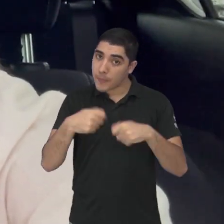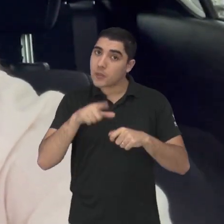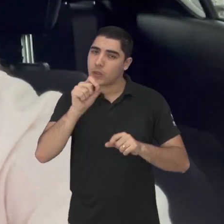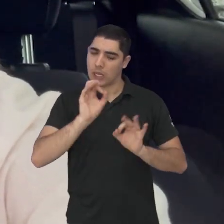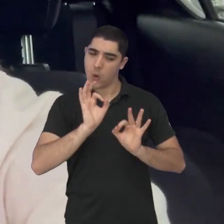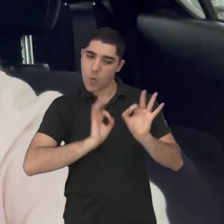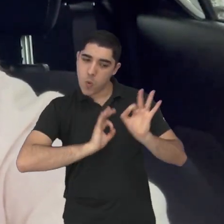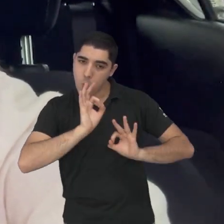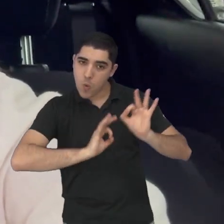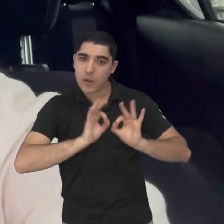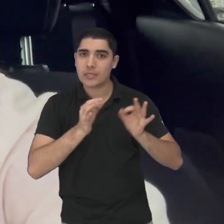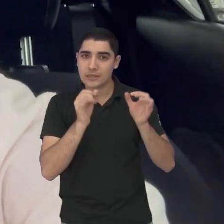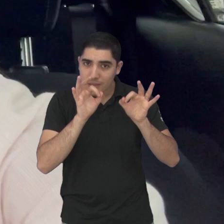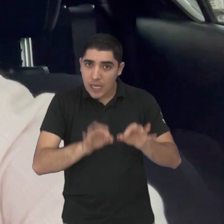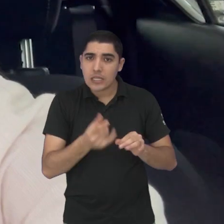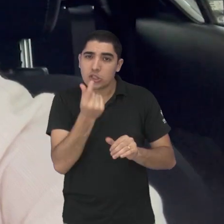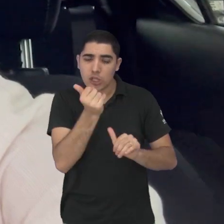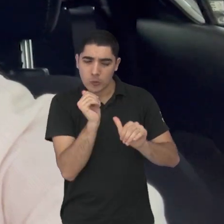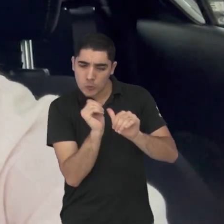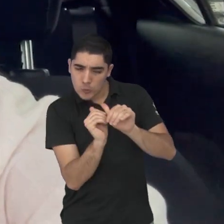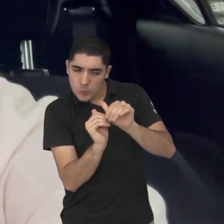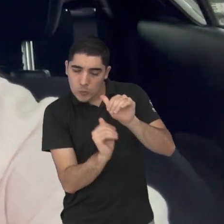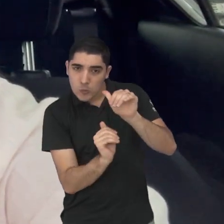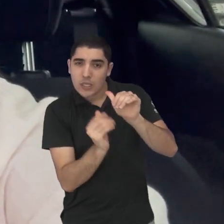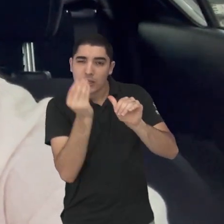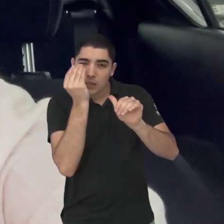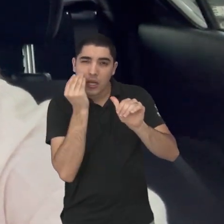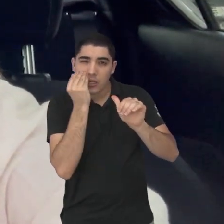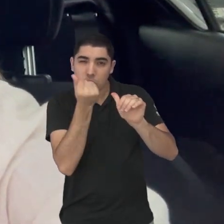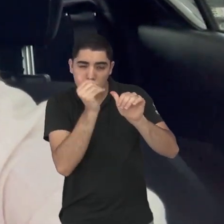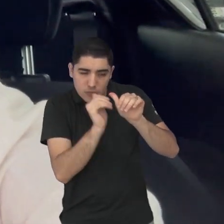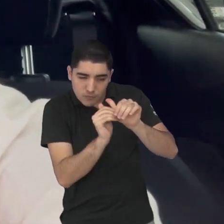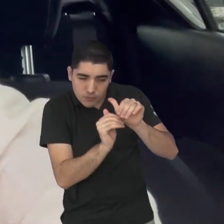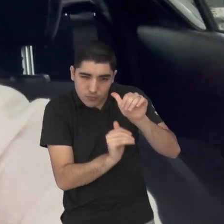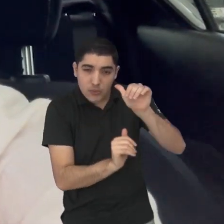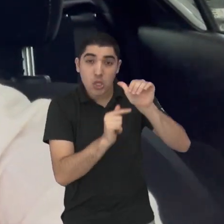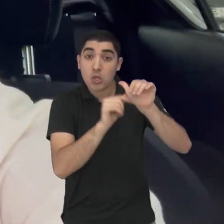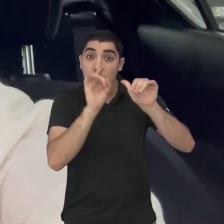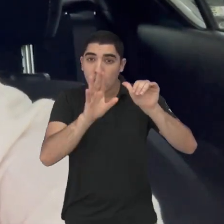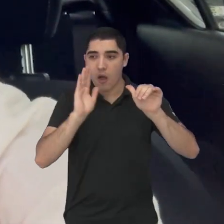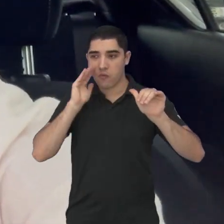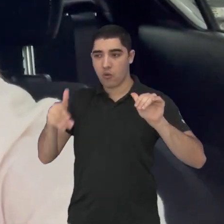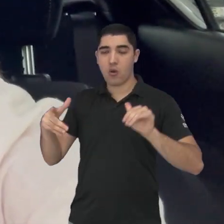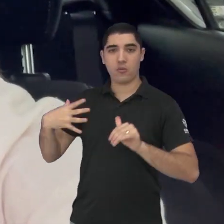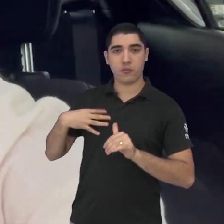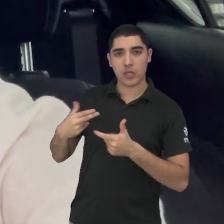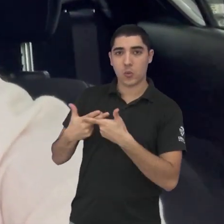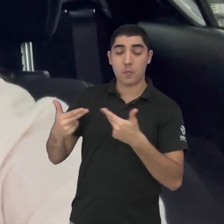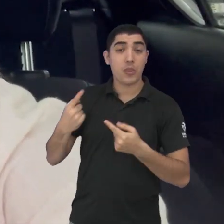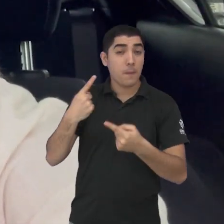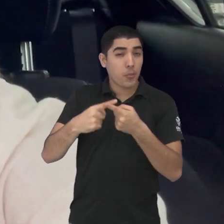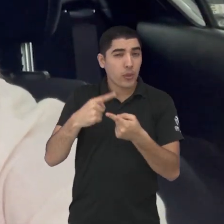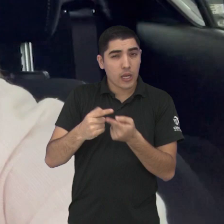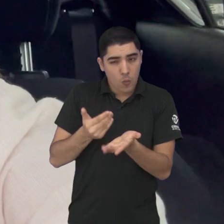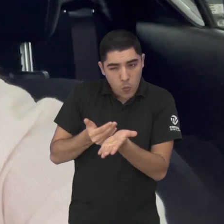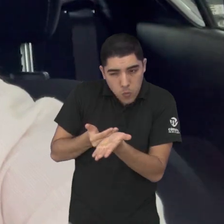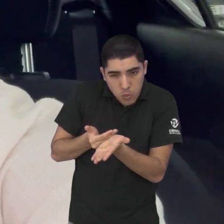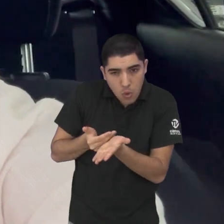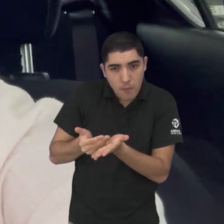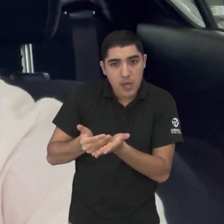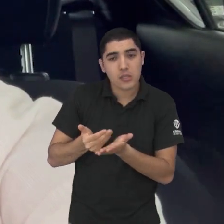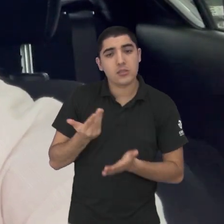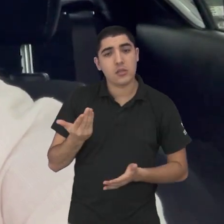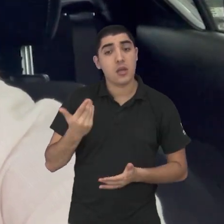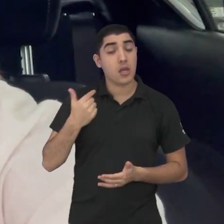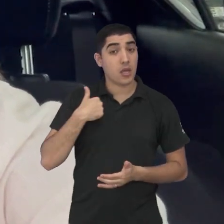organiza direitinho poupa um dinheiro faz ali uma caixinha específica para isso porque no início no começo eu